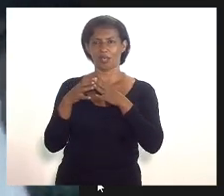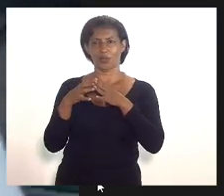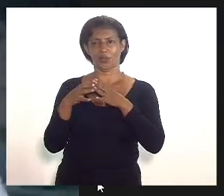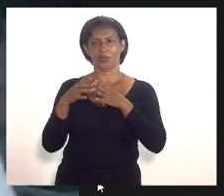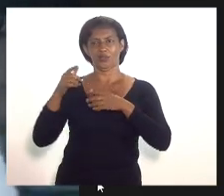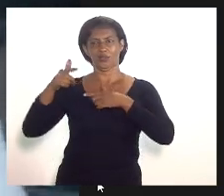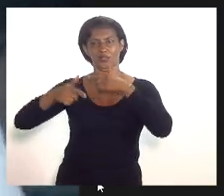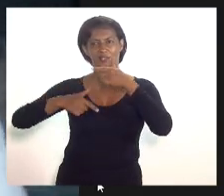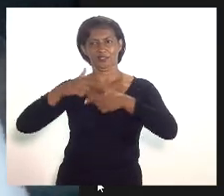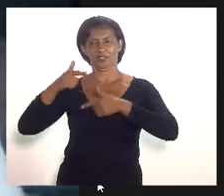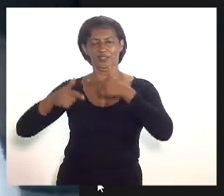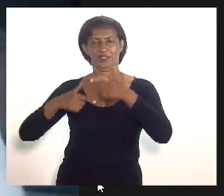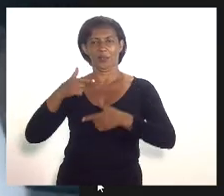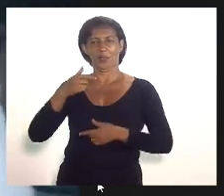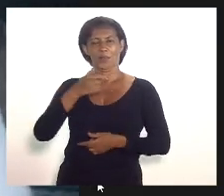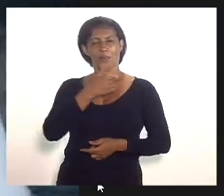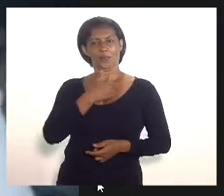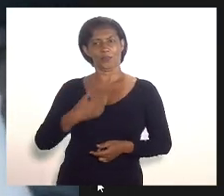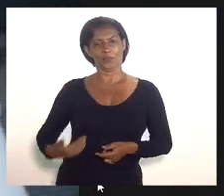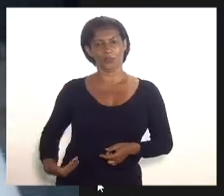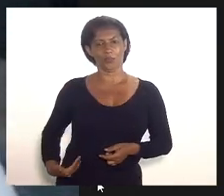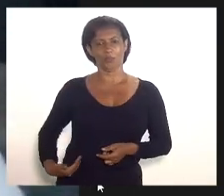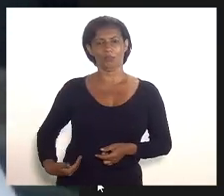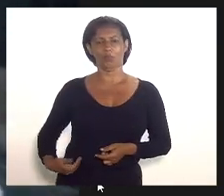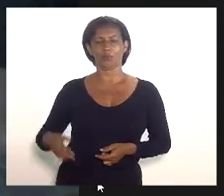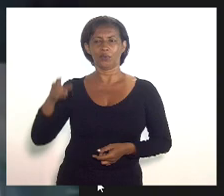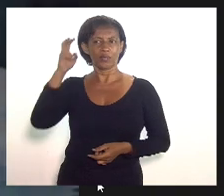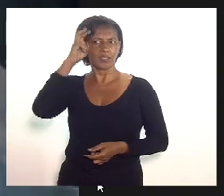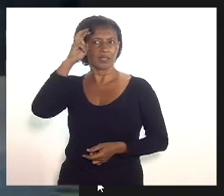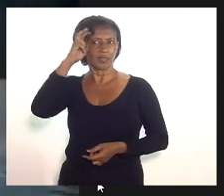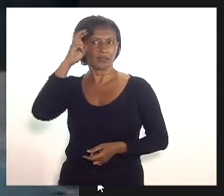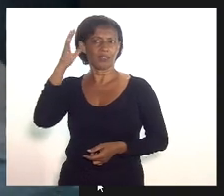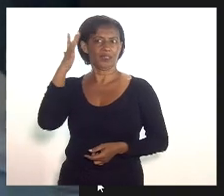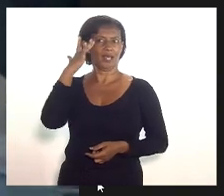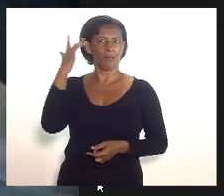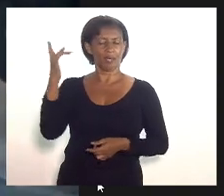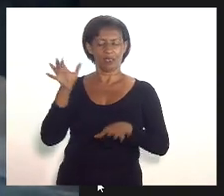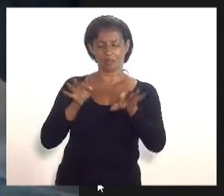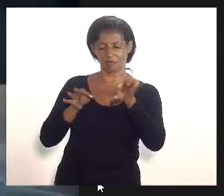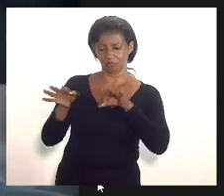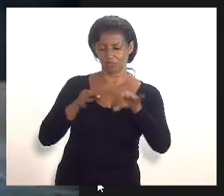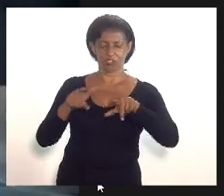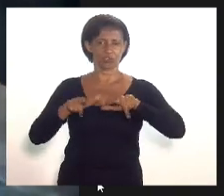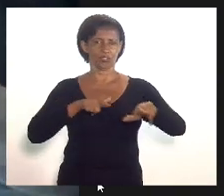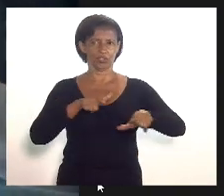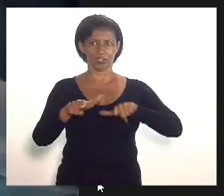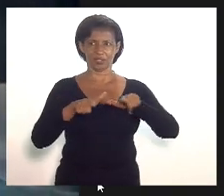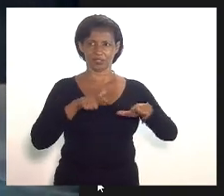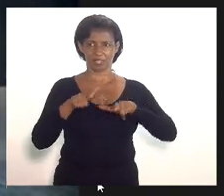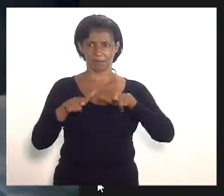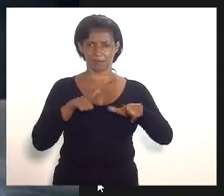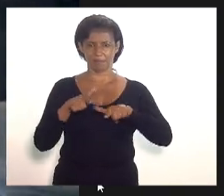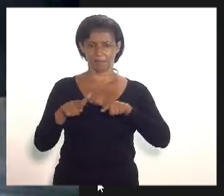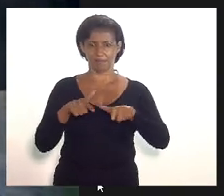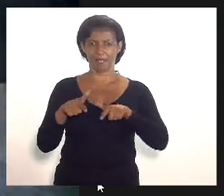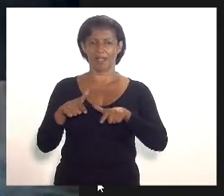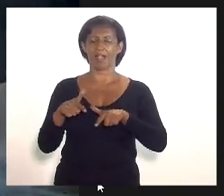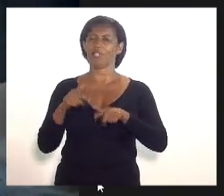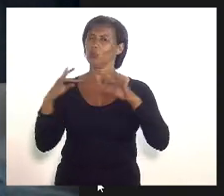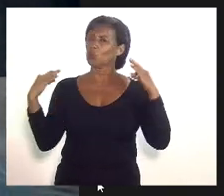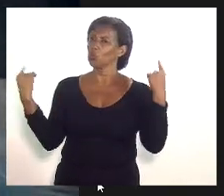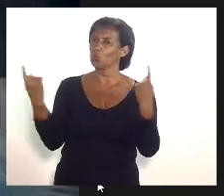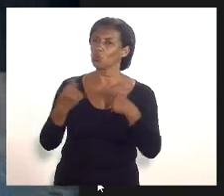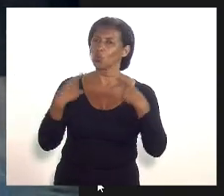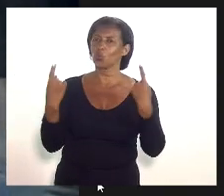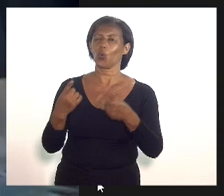na próxima quinta-feira amanhã nós vamos aprovar um plano de trabalho inclusive todos os deputados inclusive aqueles